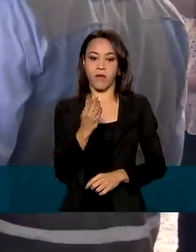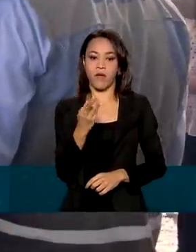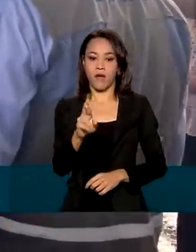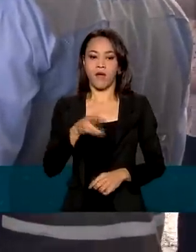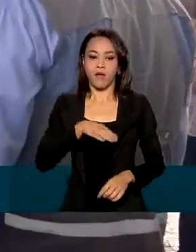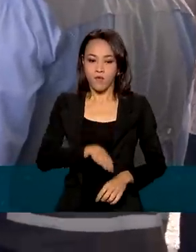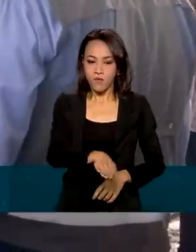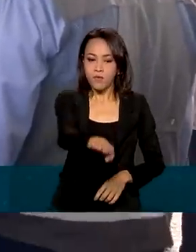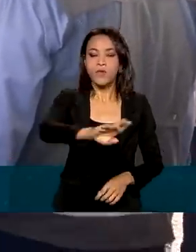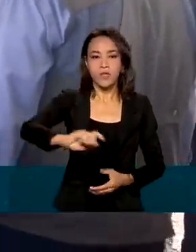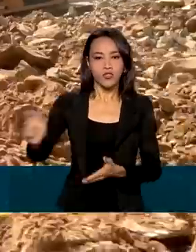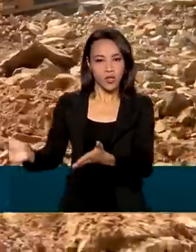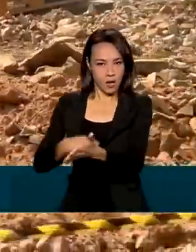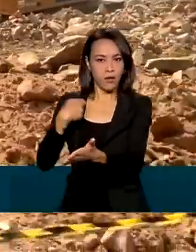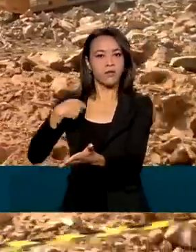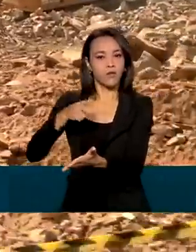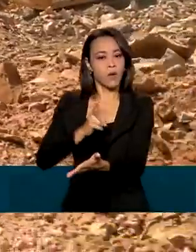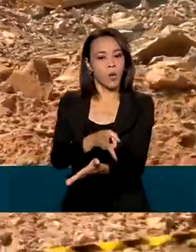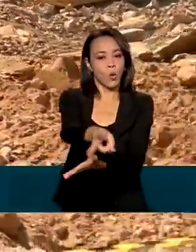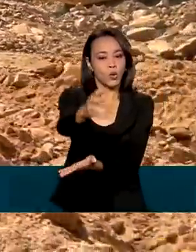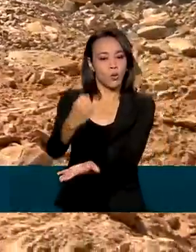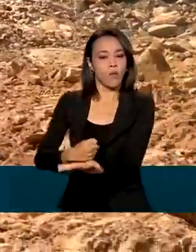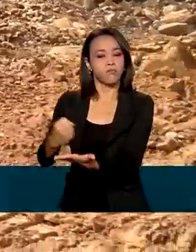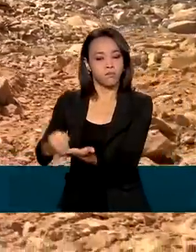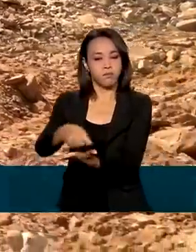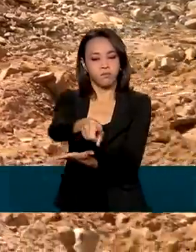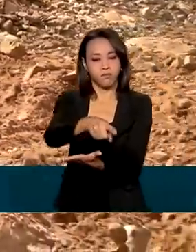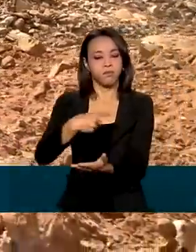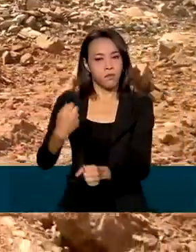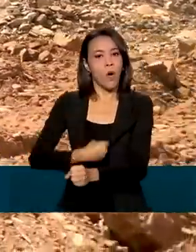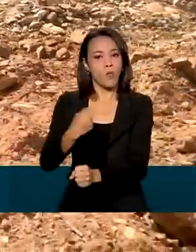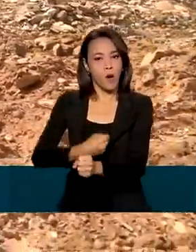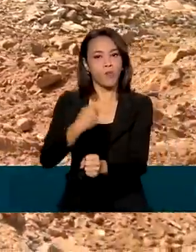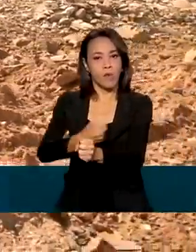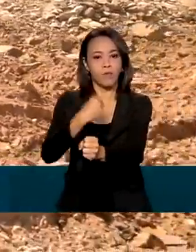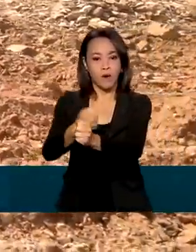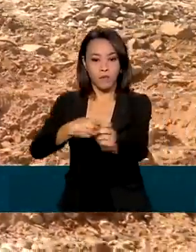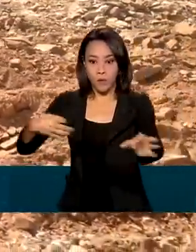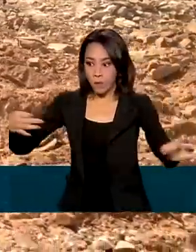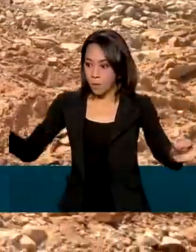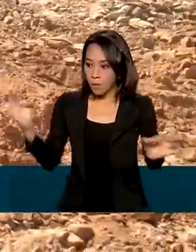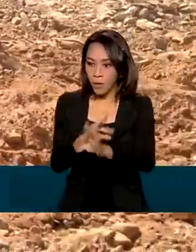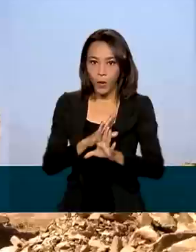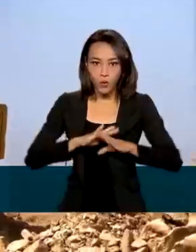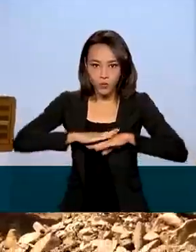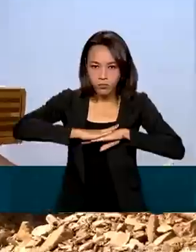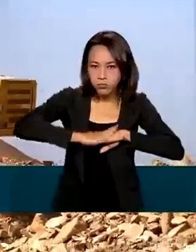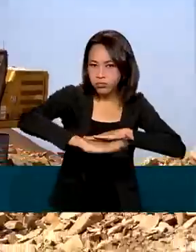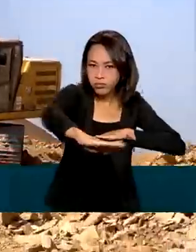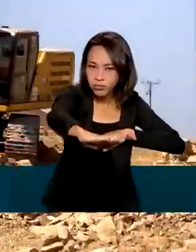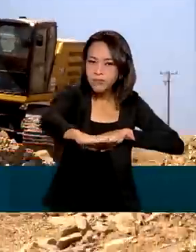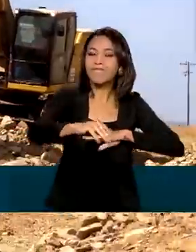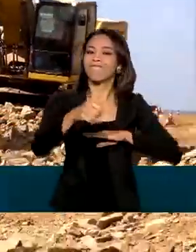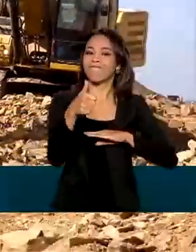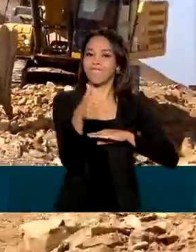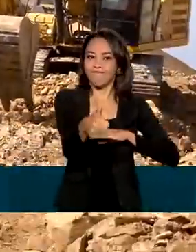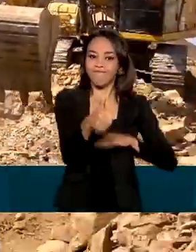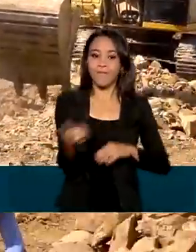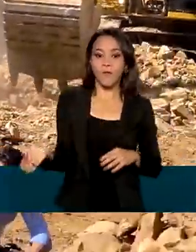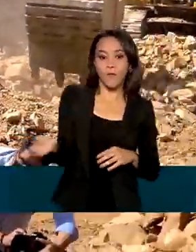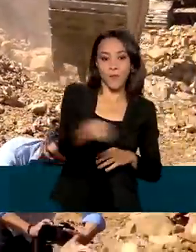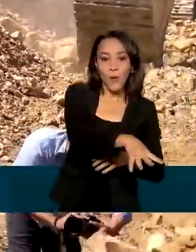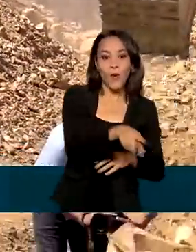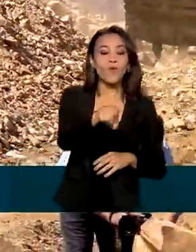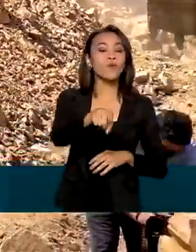ordens de serviço para continuidade dos trabalhos na rodovia. Quando estiver totalmente pavimentada, abrirá uma nova